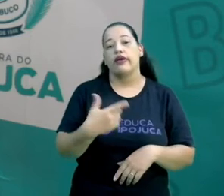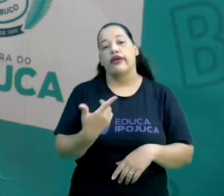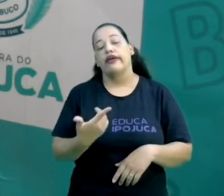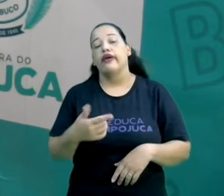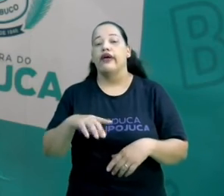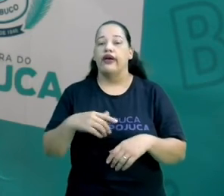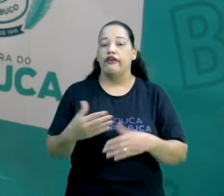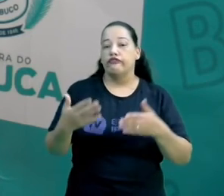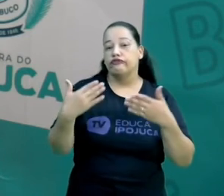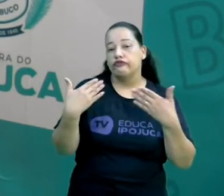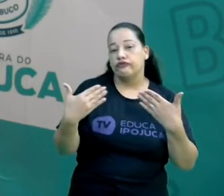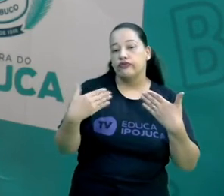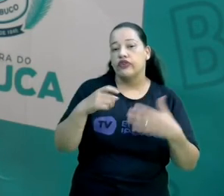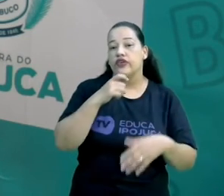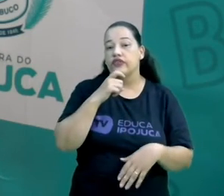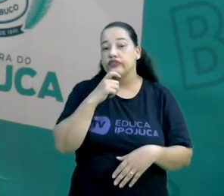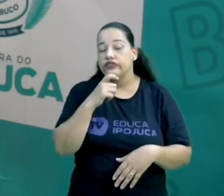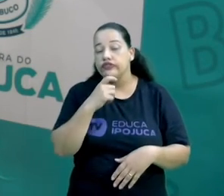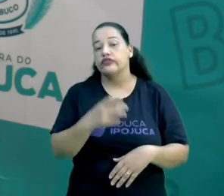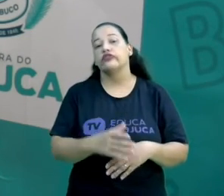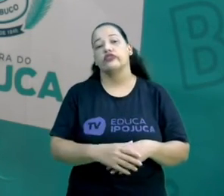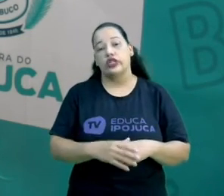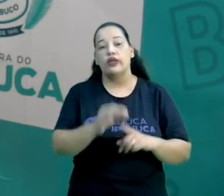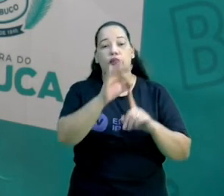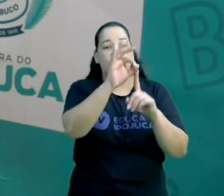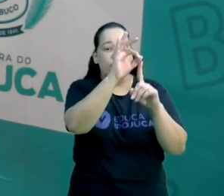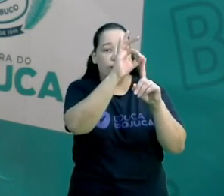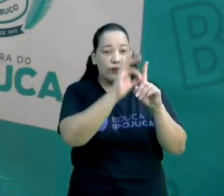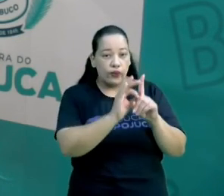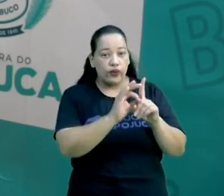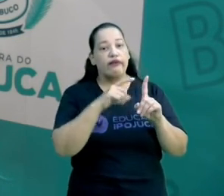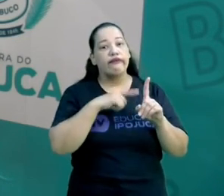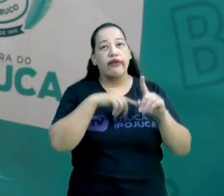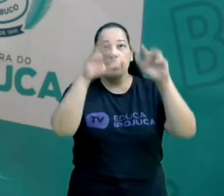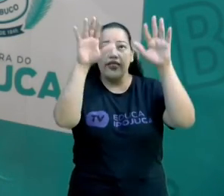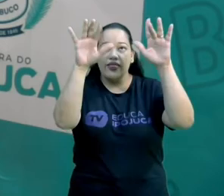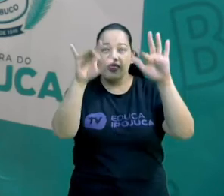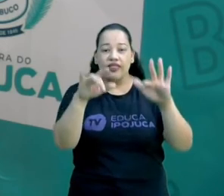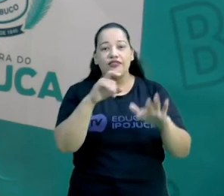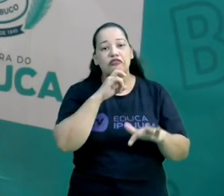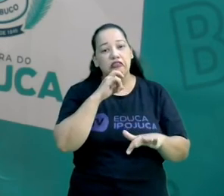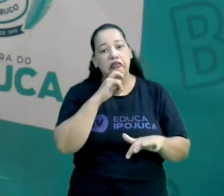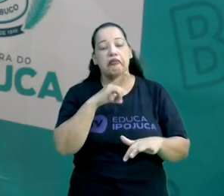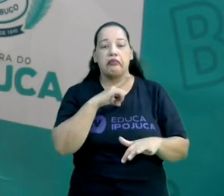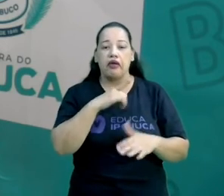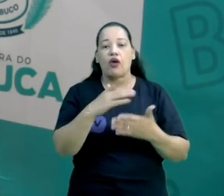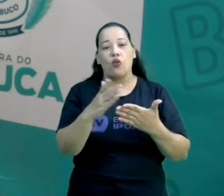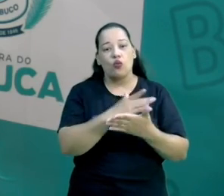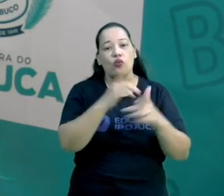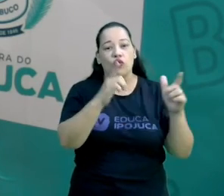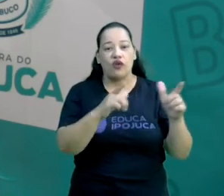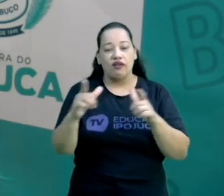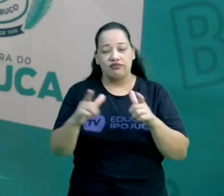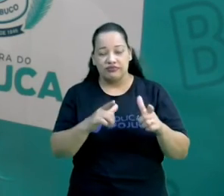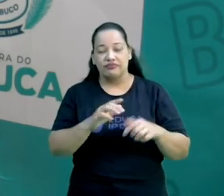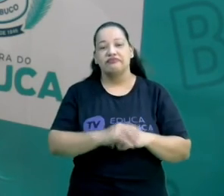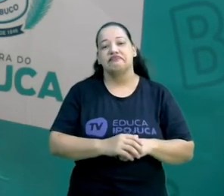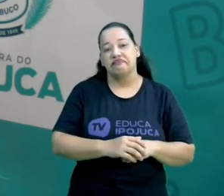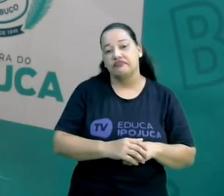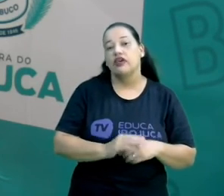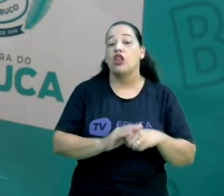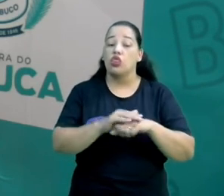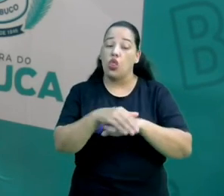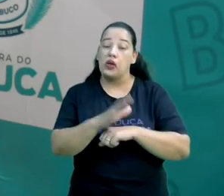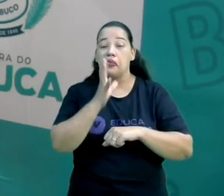primavera. Temperaturas mais baixas, em alguns locais chega até a nevar. Certo? Noites mais longas e dias mais curtos.